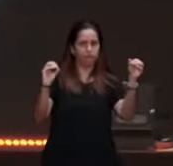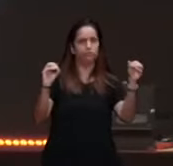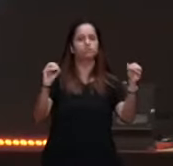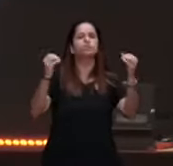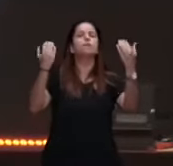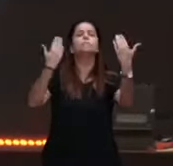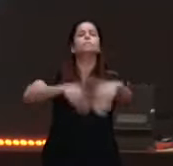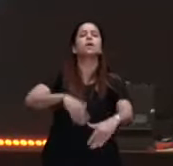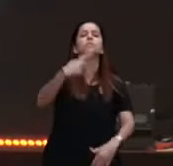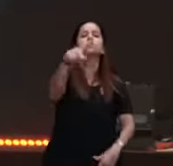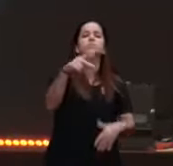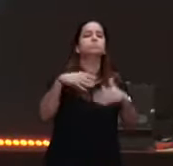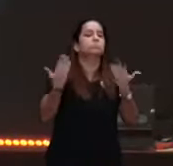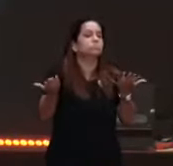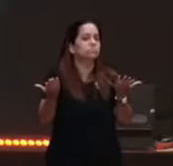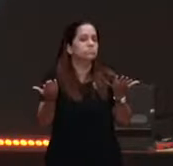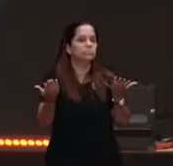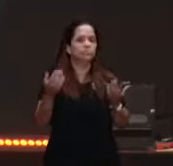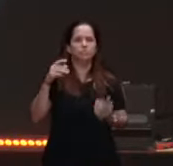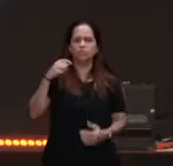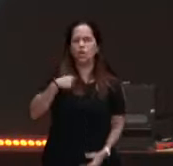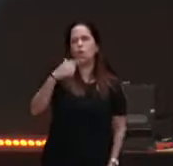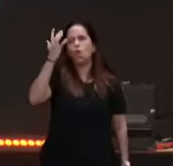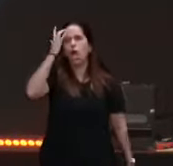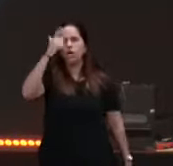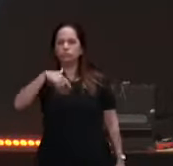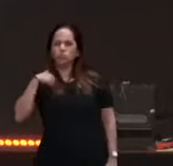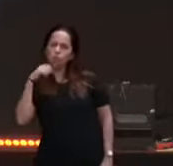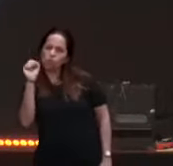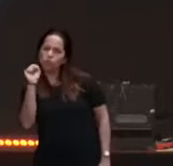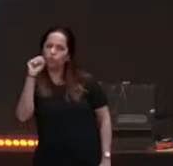acho que eu estou tirando um oito, nove, é mesmo,